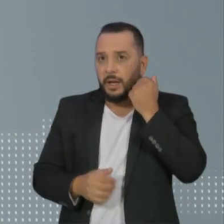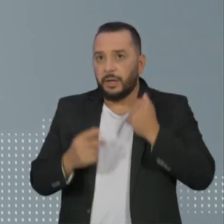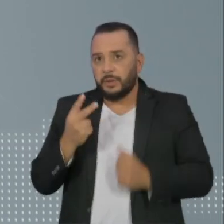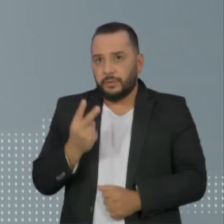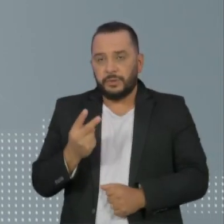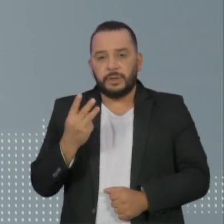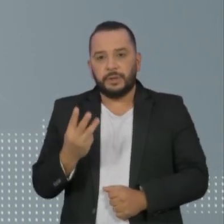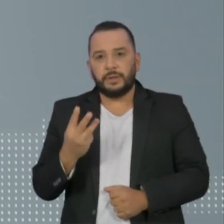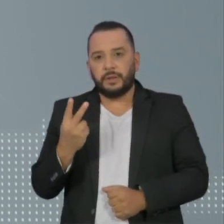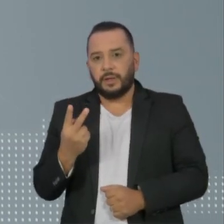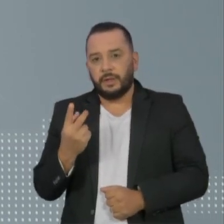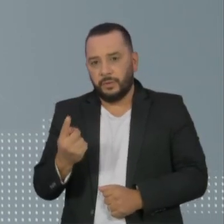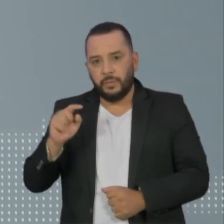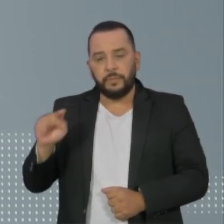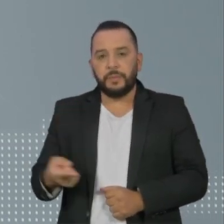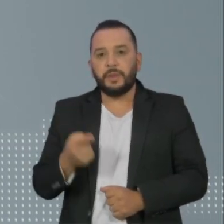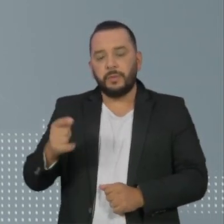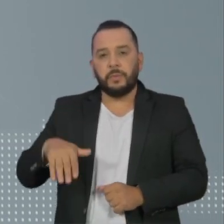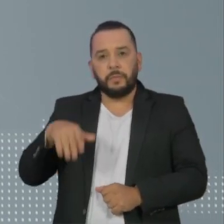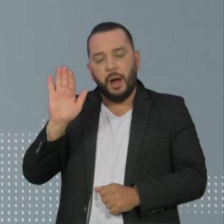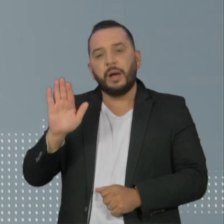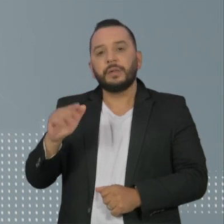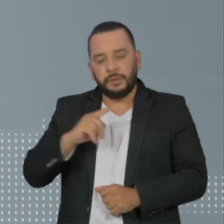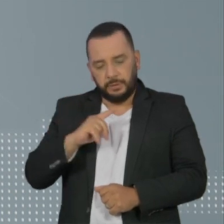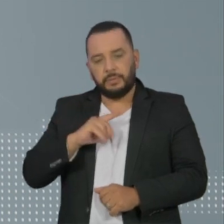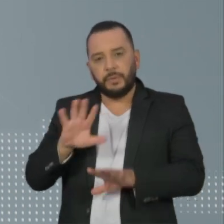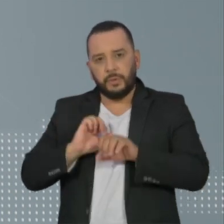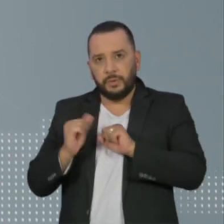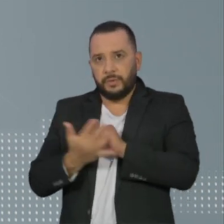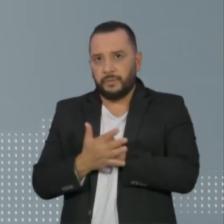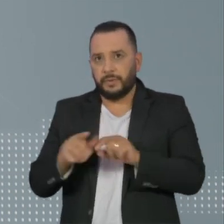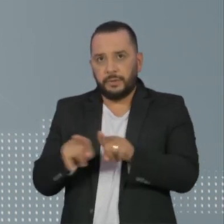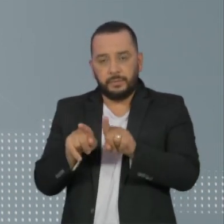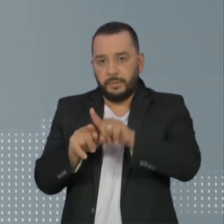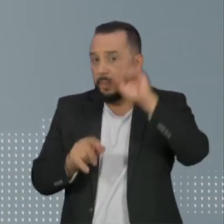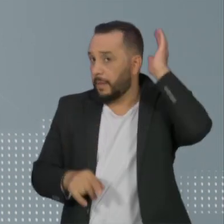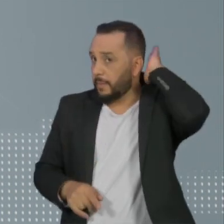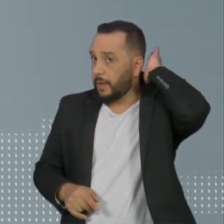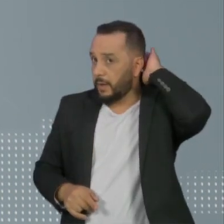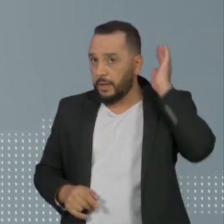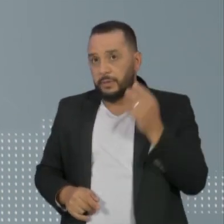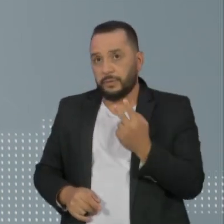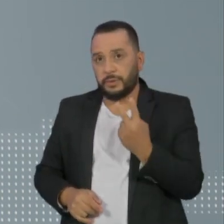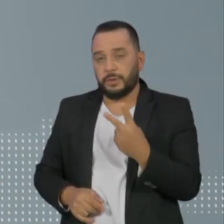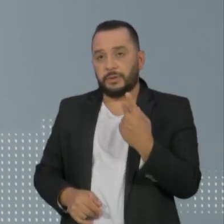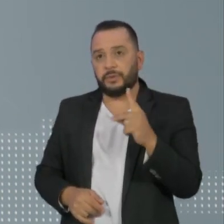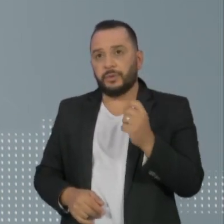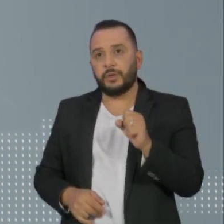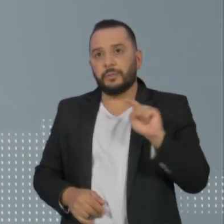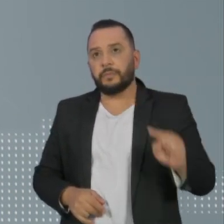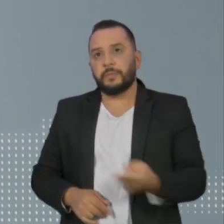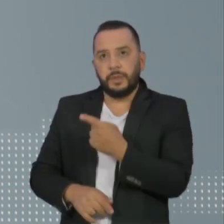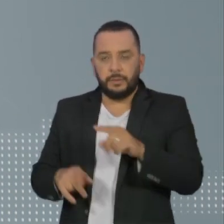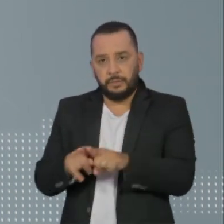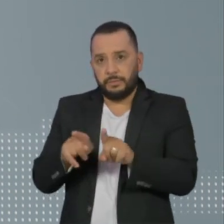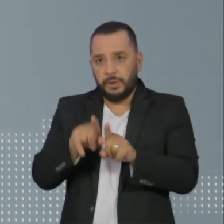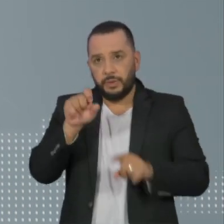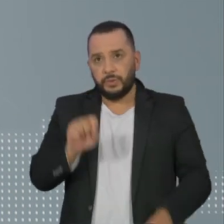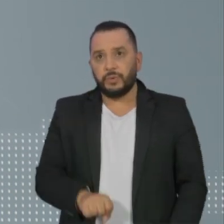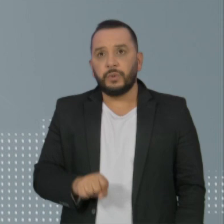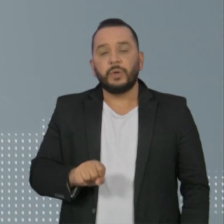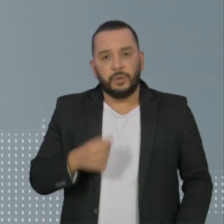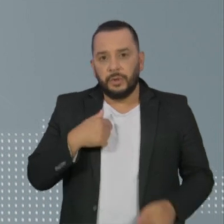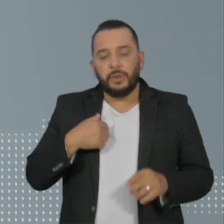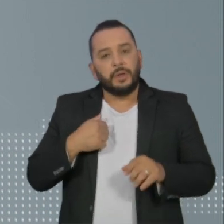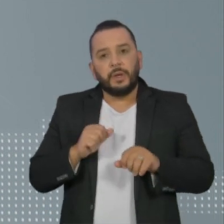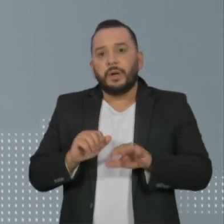231 mil infectados. Na região norte, o Pará tem mais casos, 218 mil. No sul, o maior foco da doença